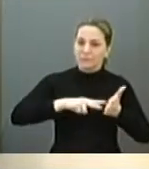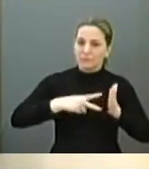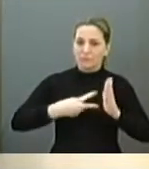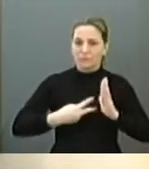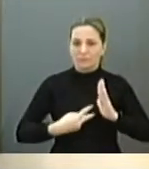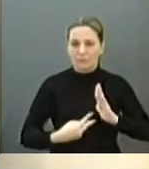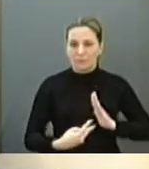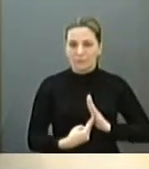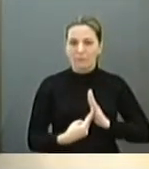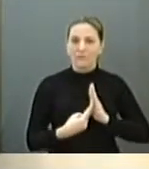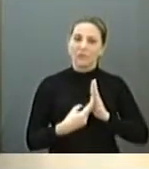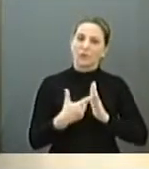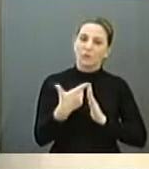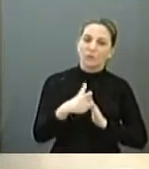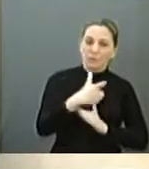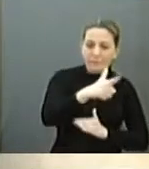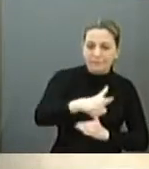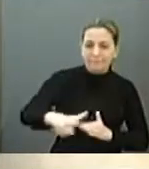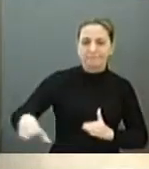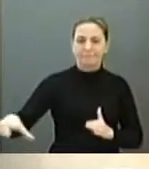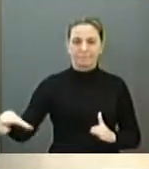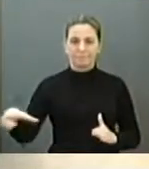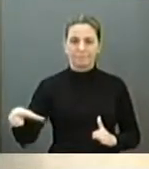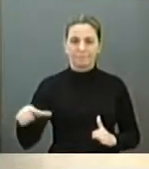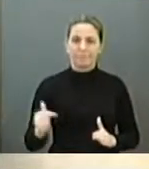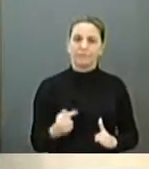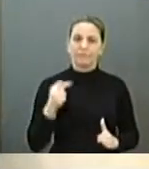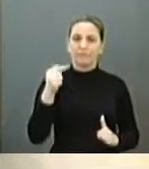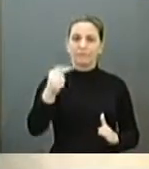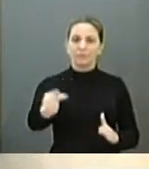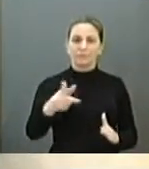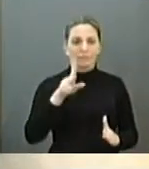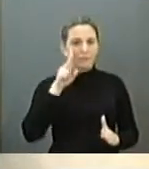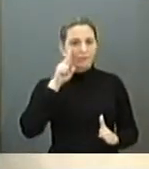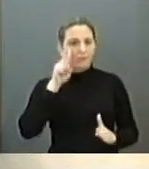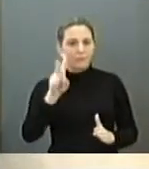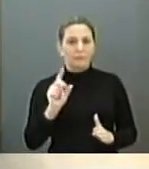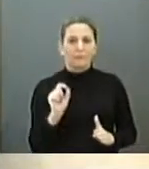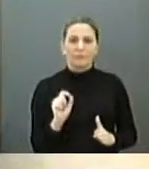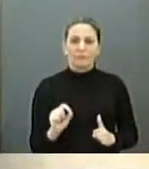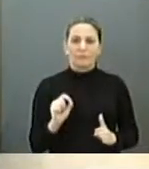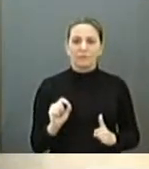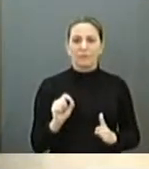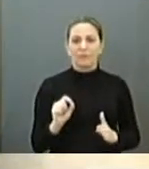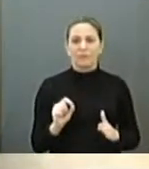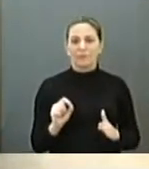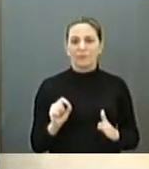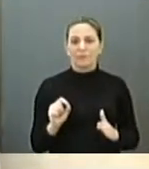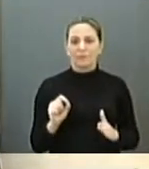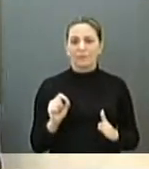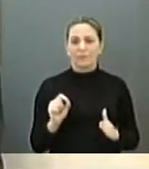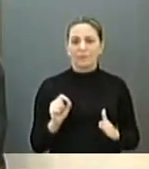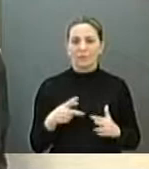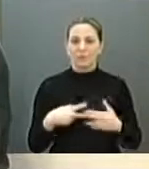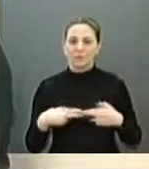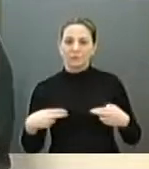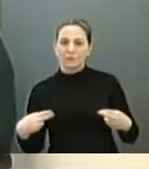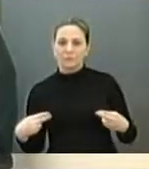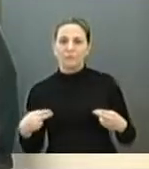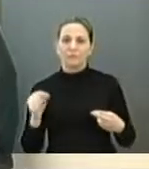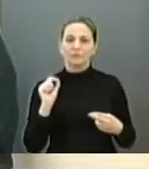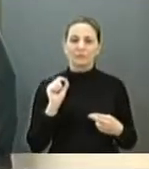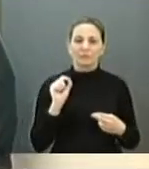essa descontinuidade. E, essa semana, nós já vimos aí algumas ações